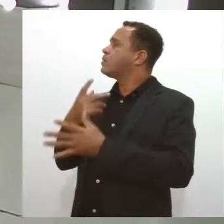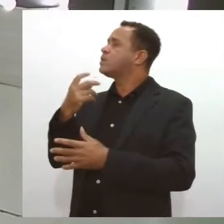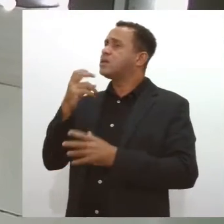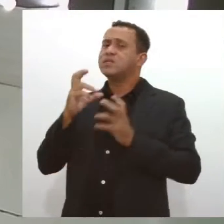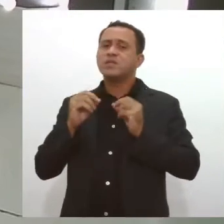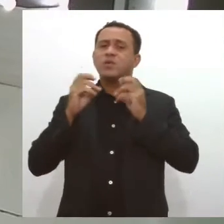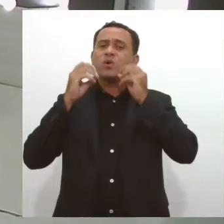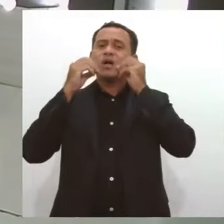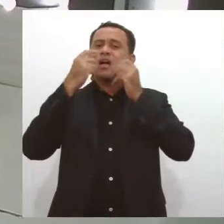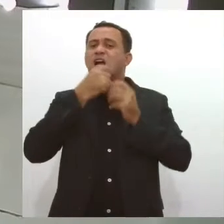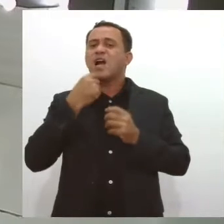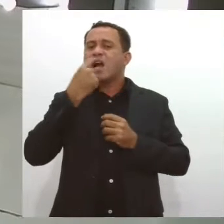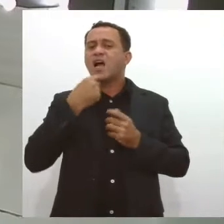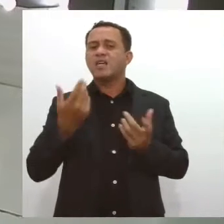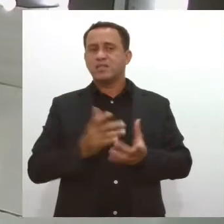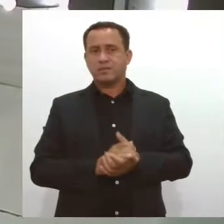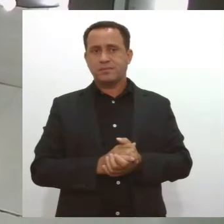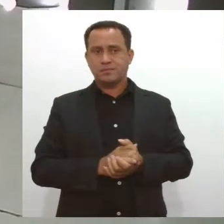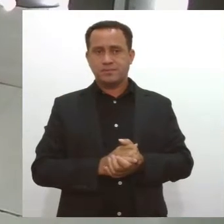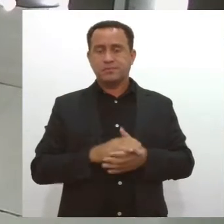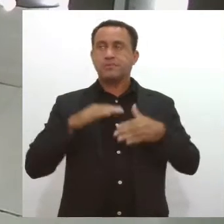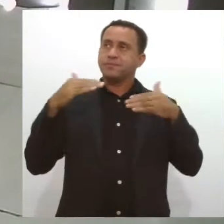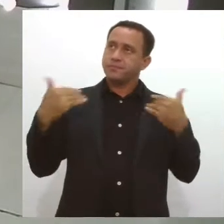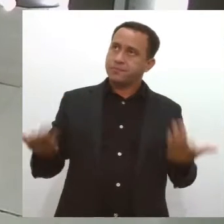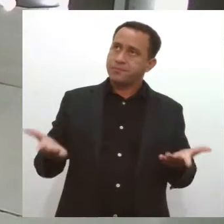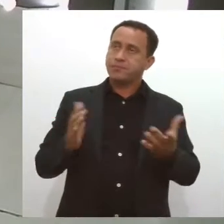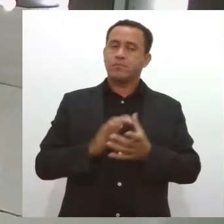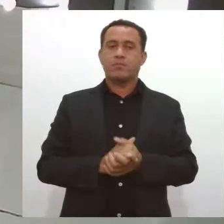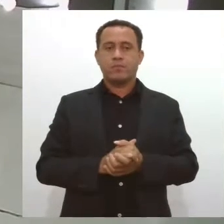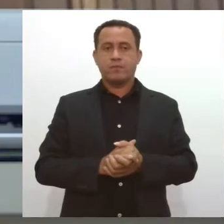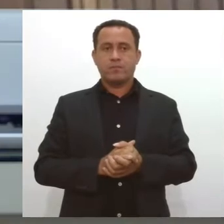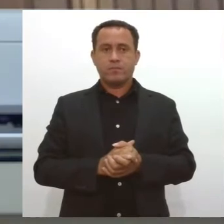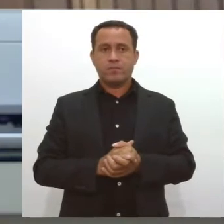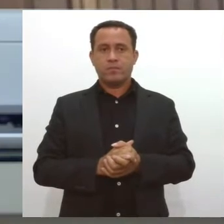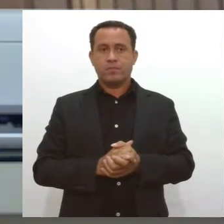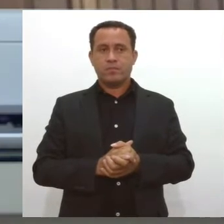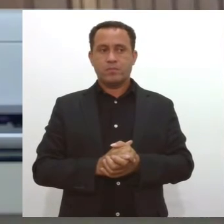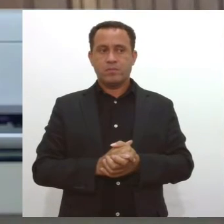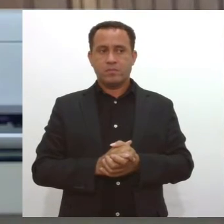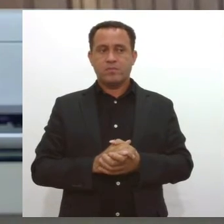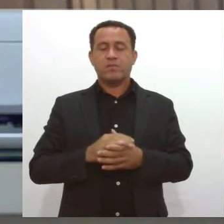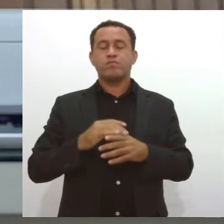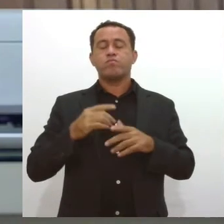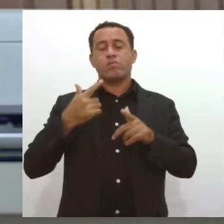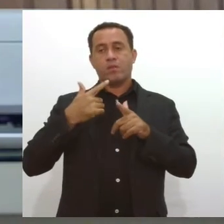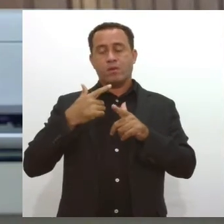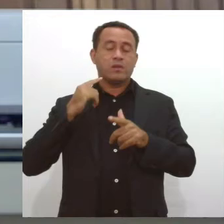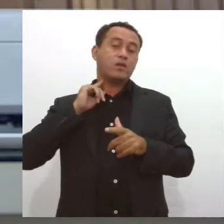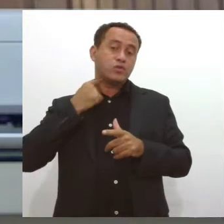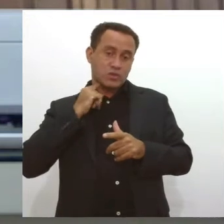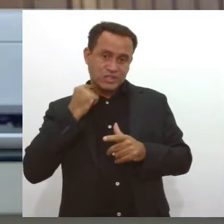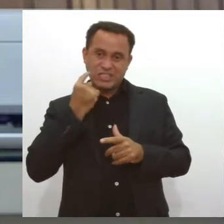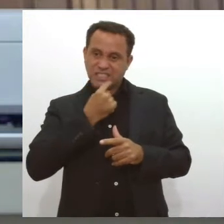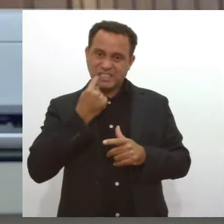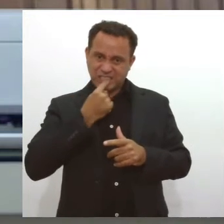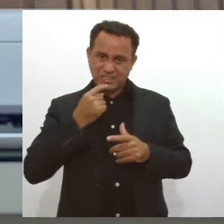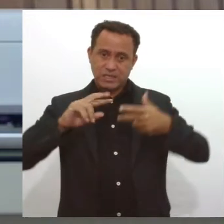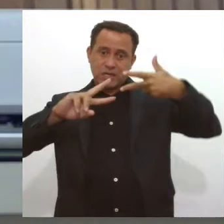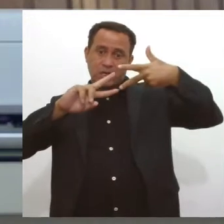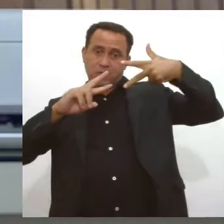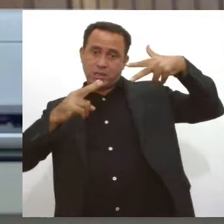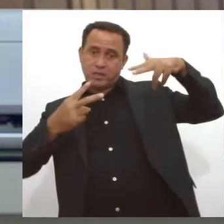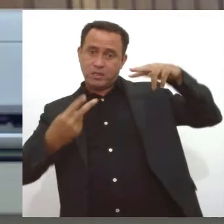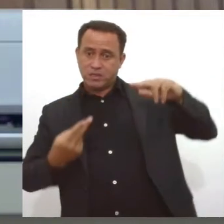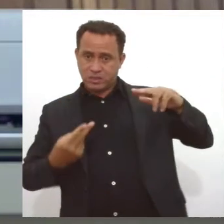doutora? Então, além do fator hereditariedade, que é a herança genética, né,